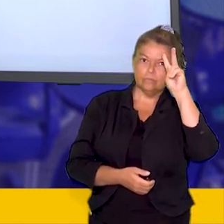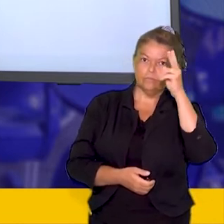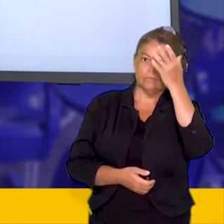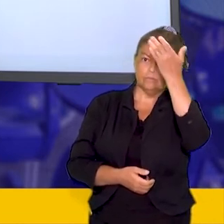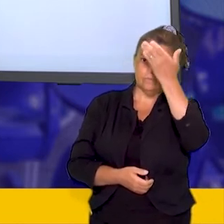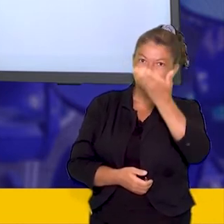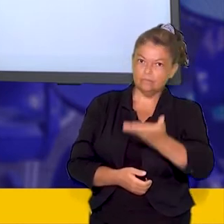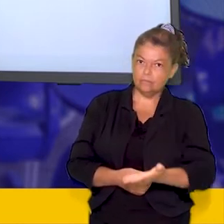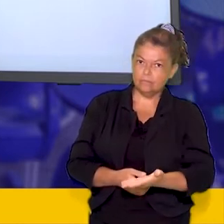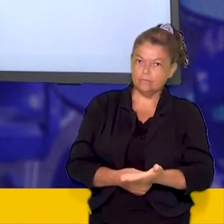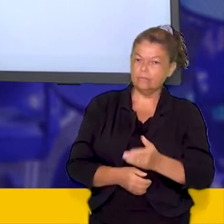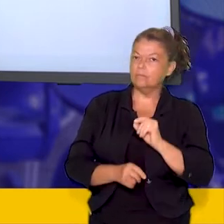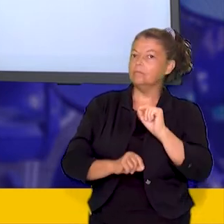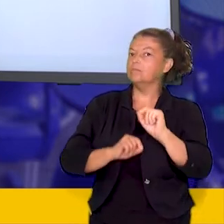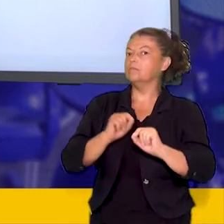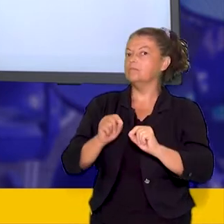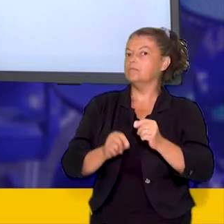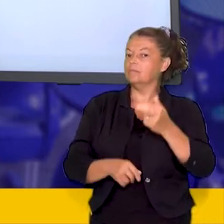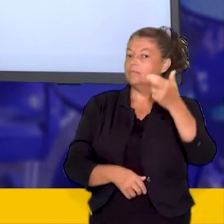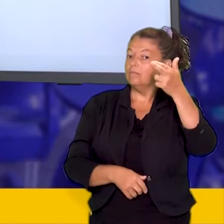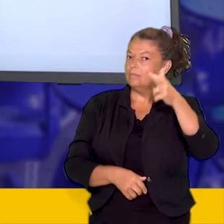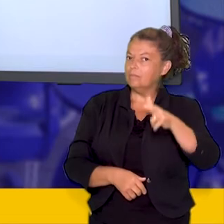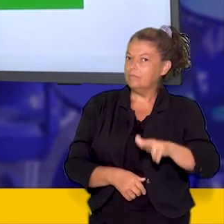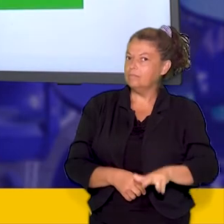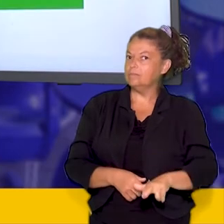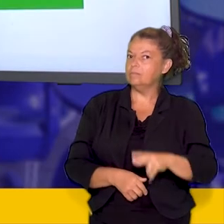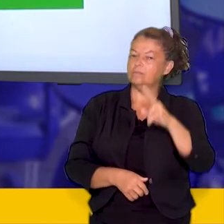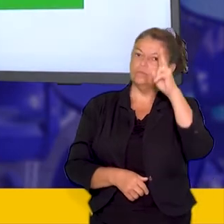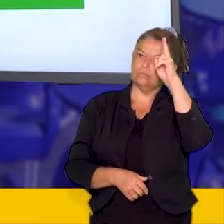de história do nono ano.